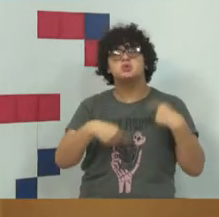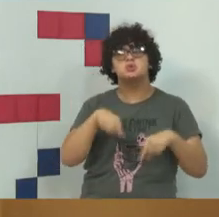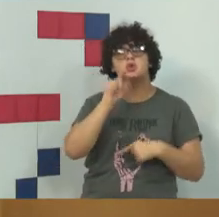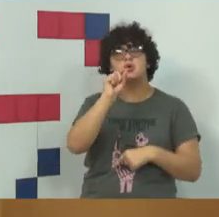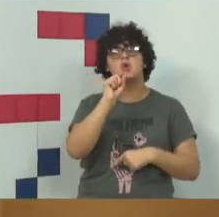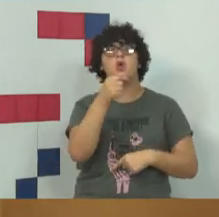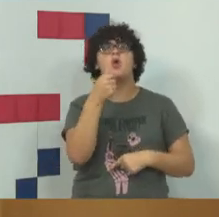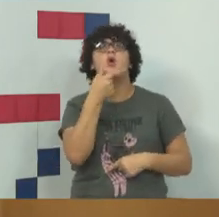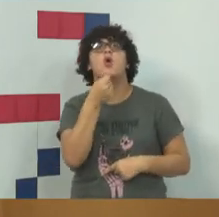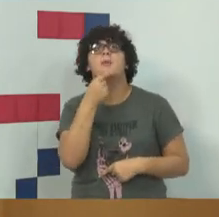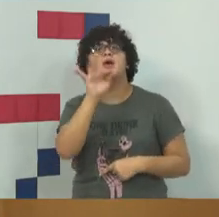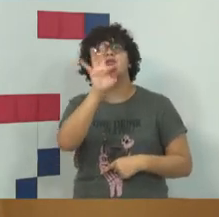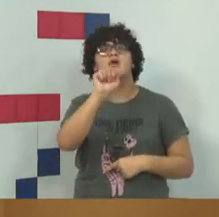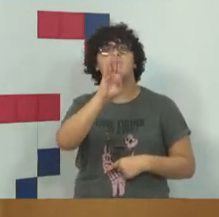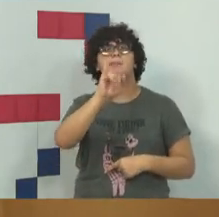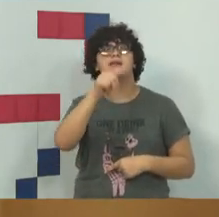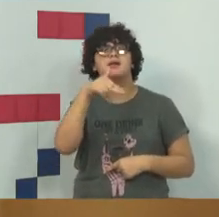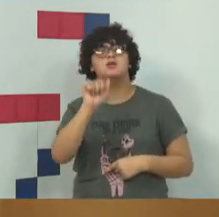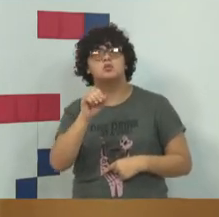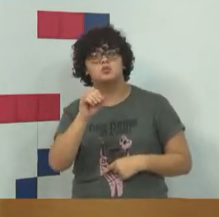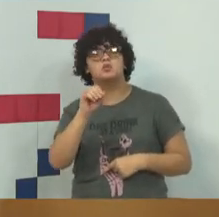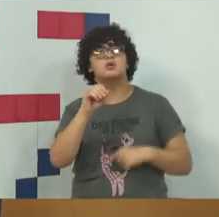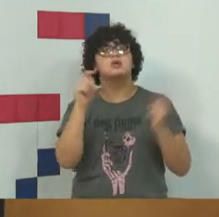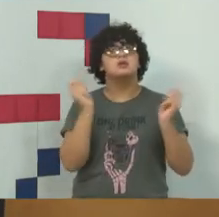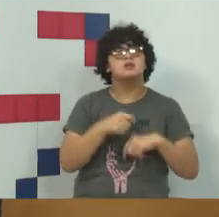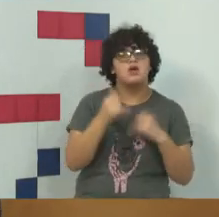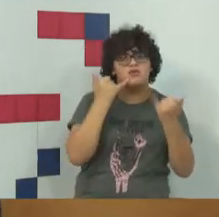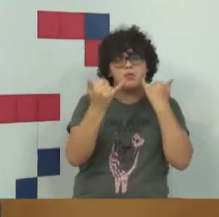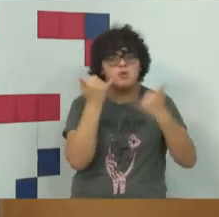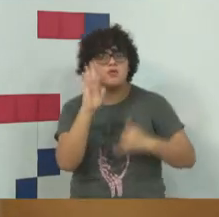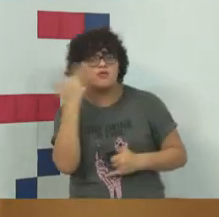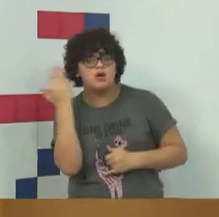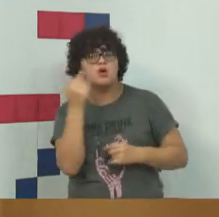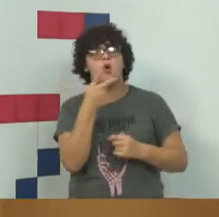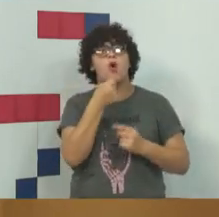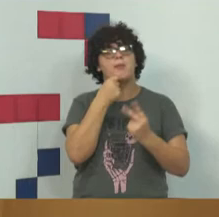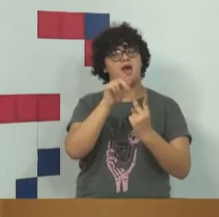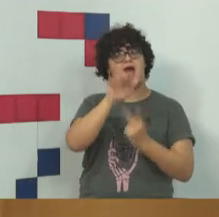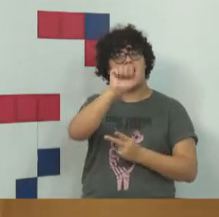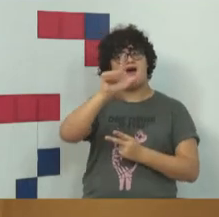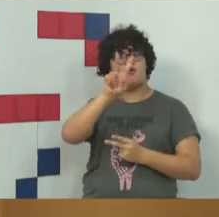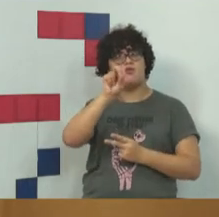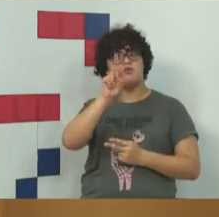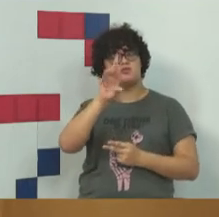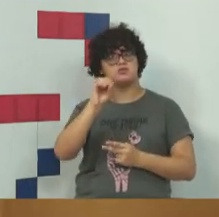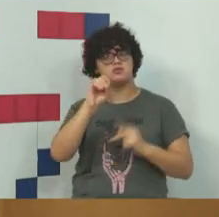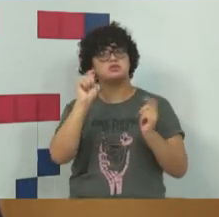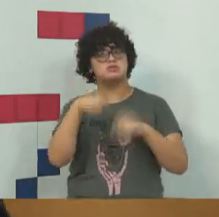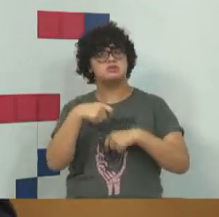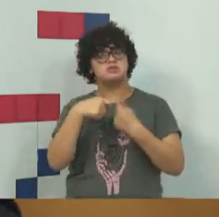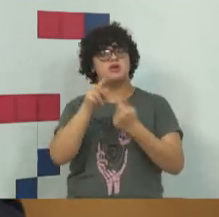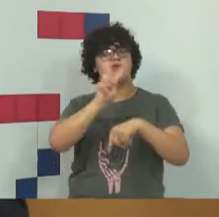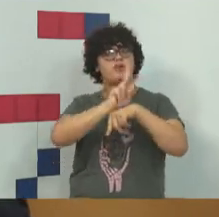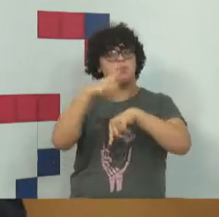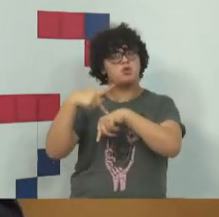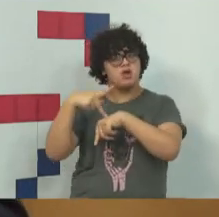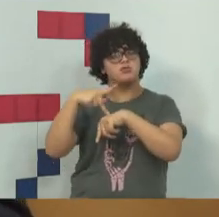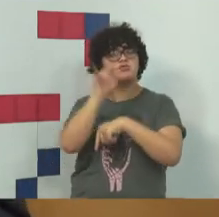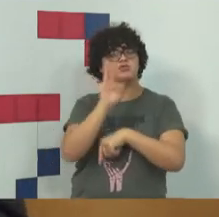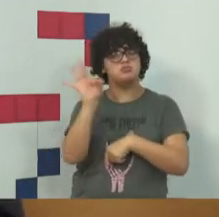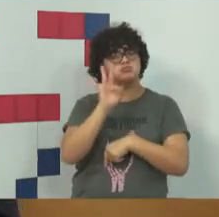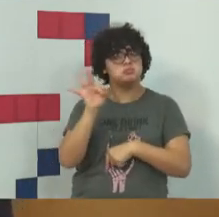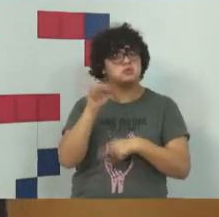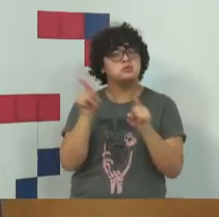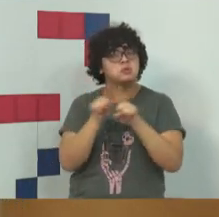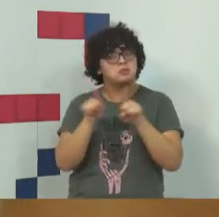O Fabiano Rosseto perguntou sobre fake news, o Álvaro da Vila Prudente também perguntou de fake news. E também,